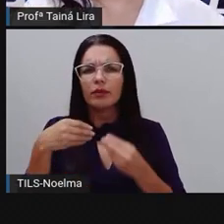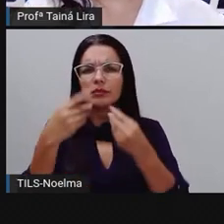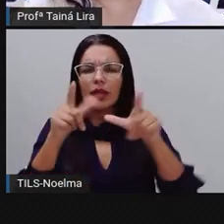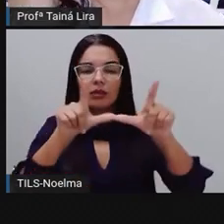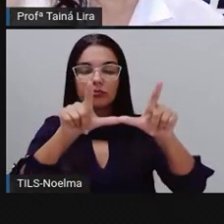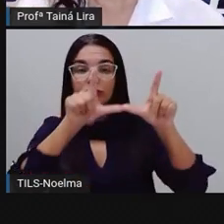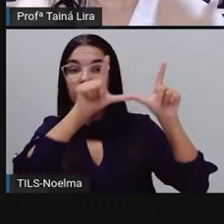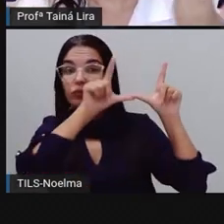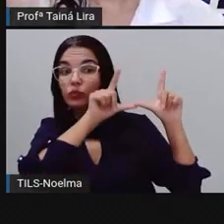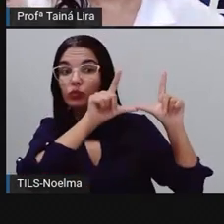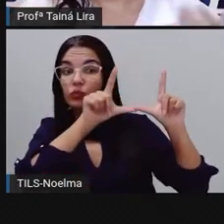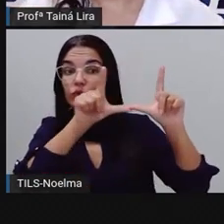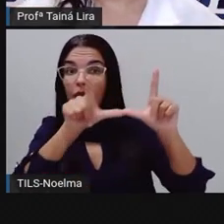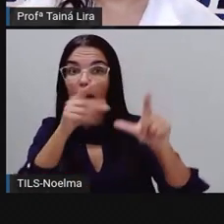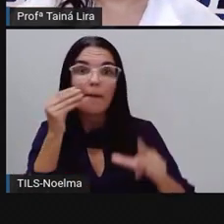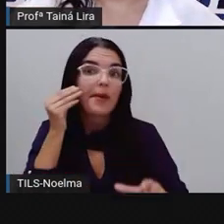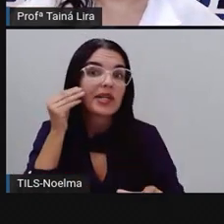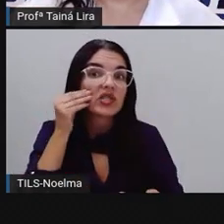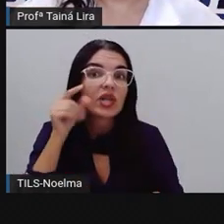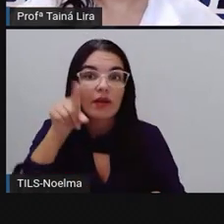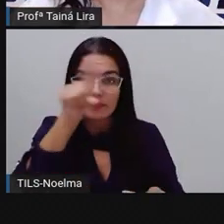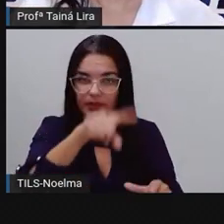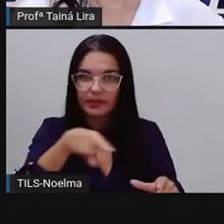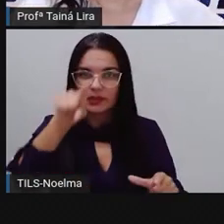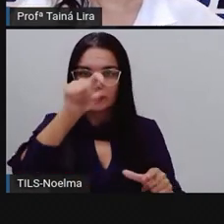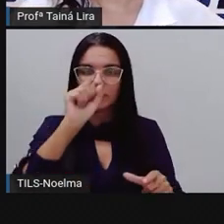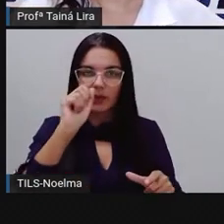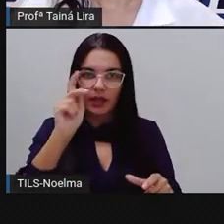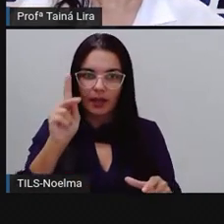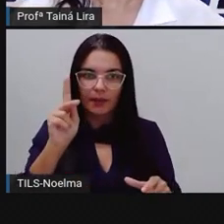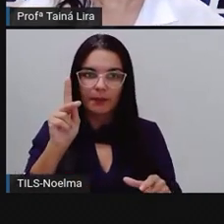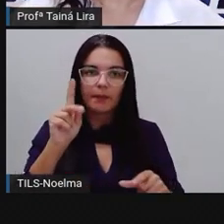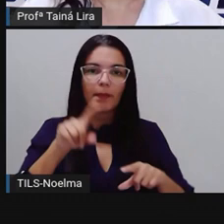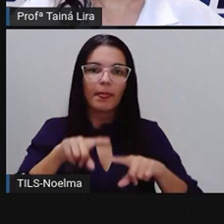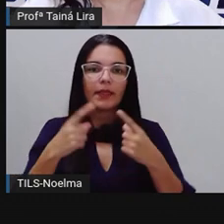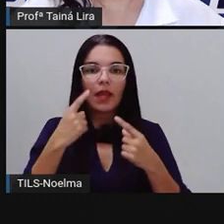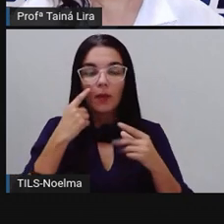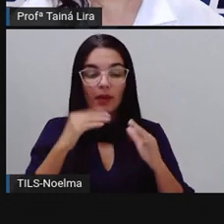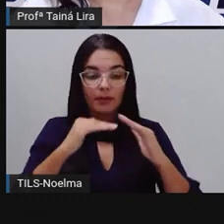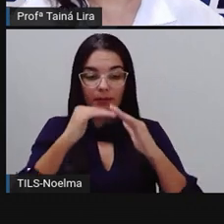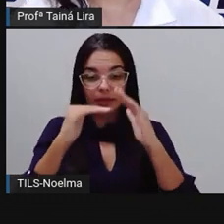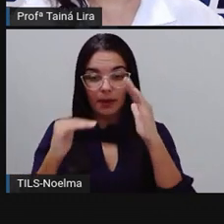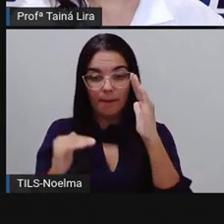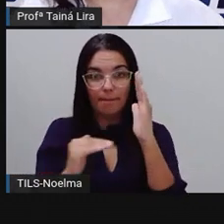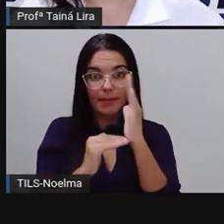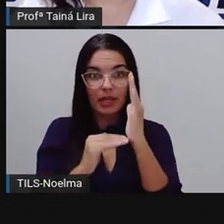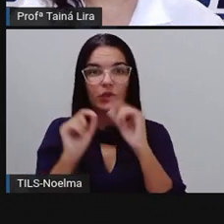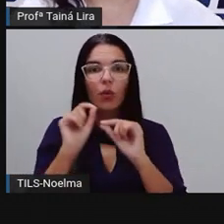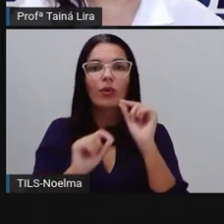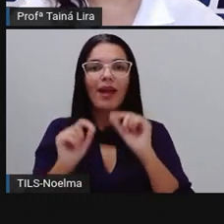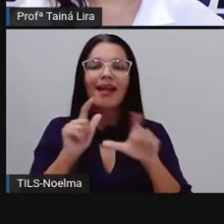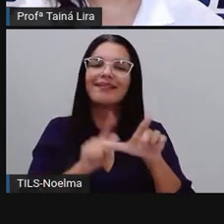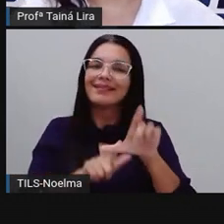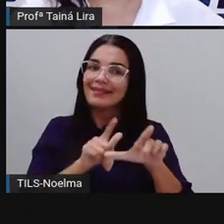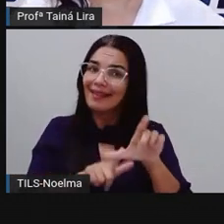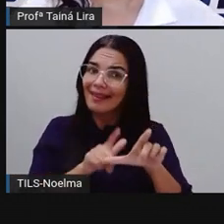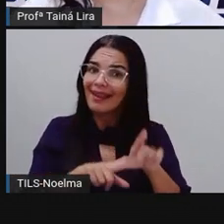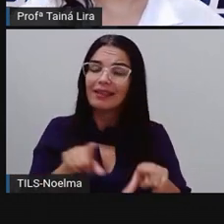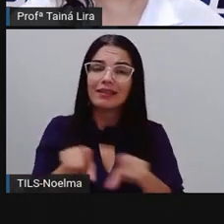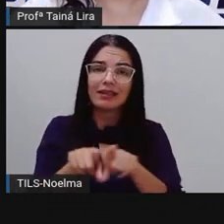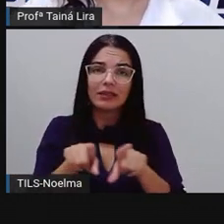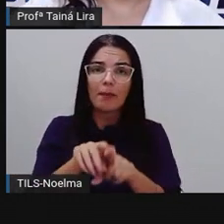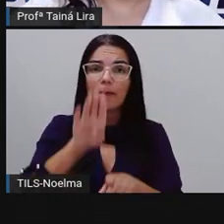slides, para mostrar a vocês, tá? E aqui embaixo nós temos as letras, olha lá,